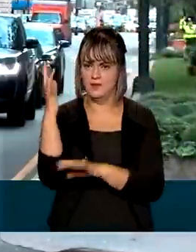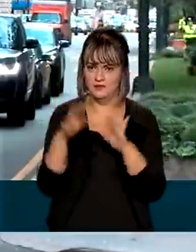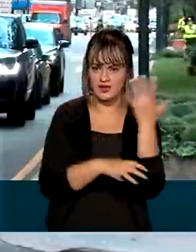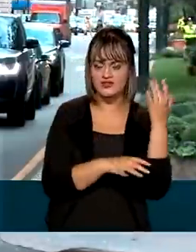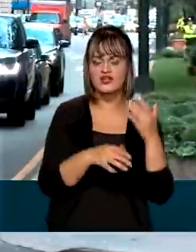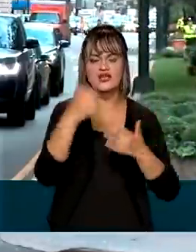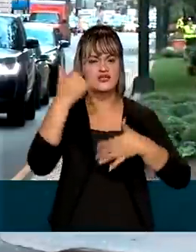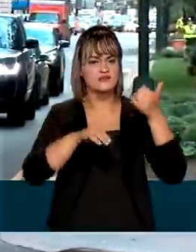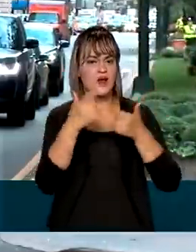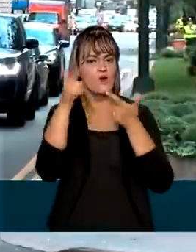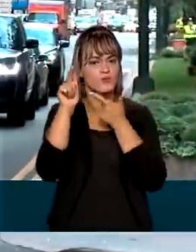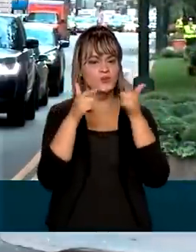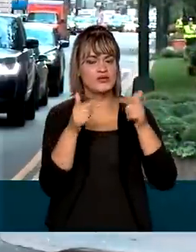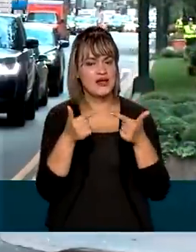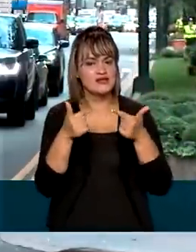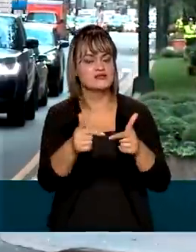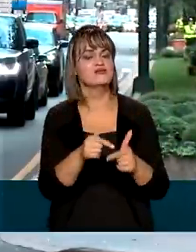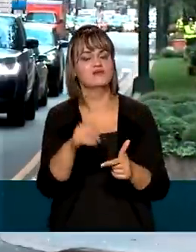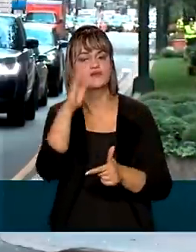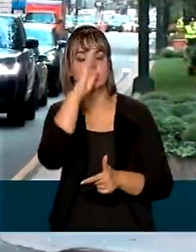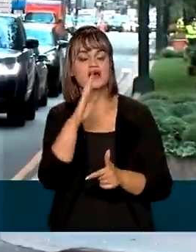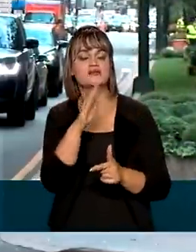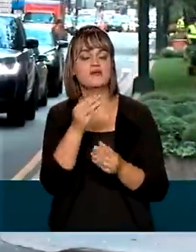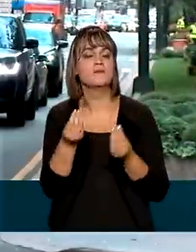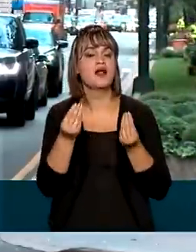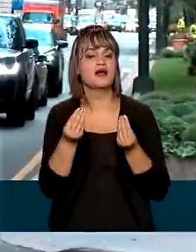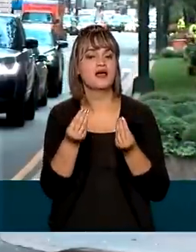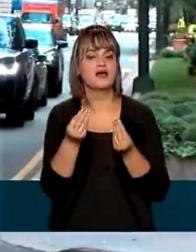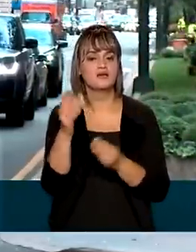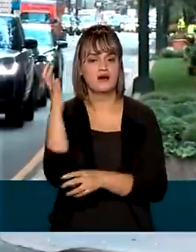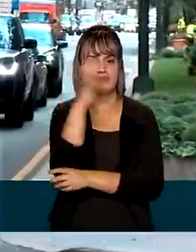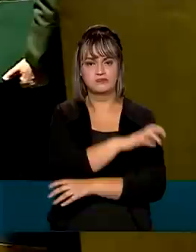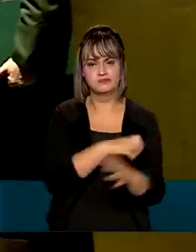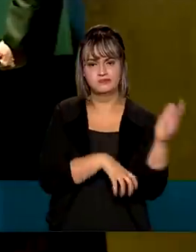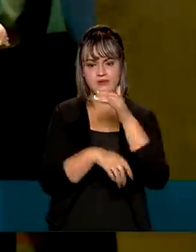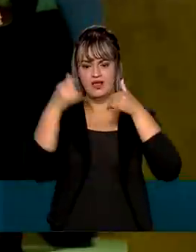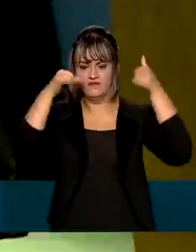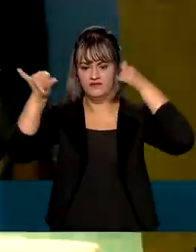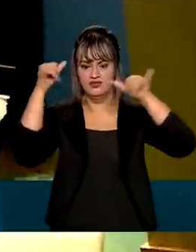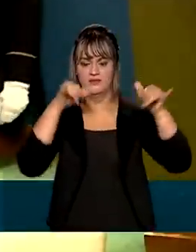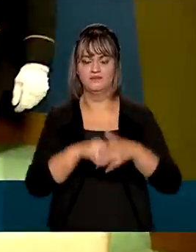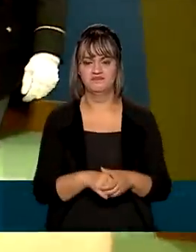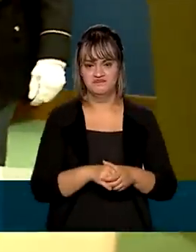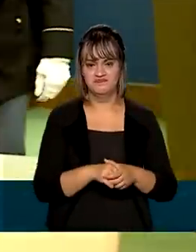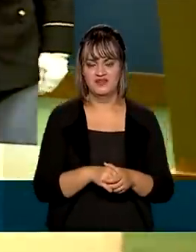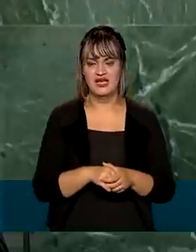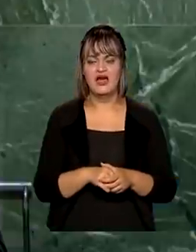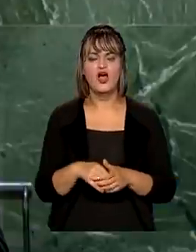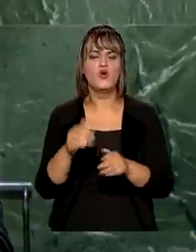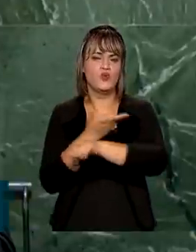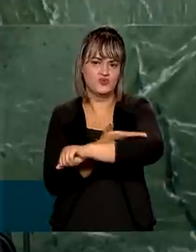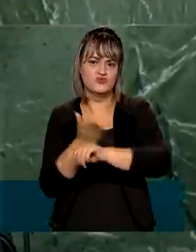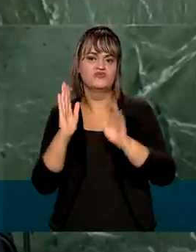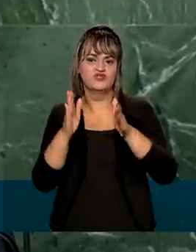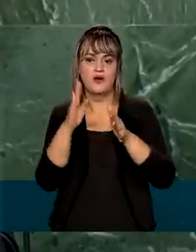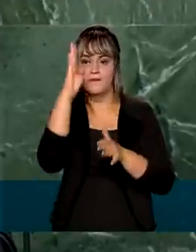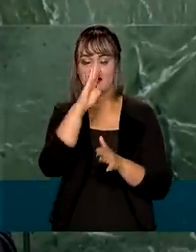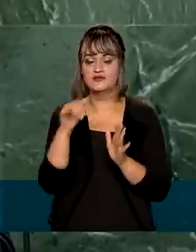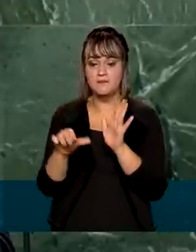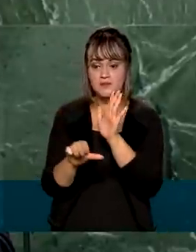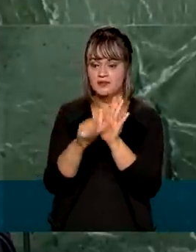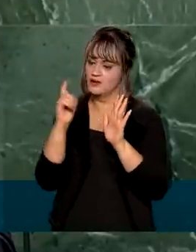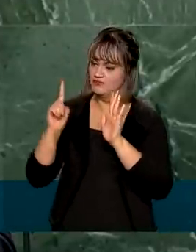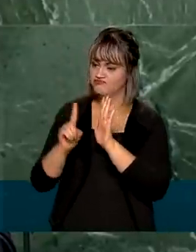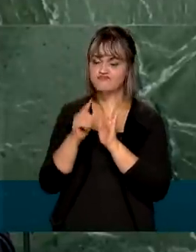destacar a atuação do país no combate ao desmatamento. Tradicionalmente, o Brasil é o primeiro país